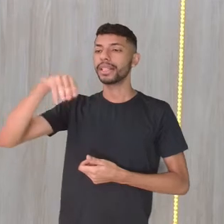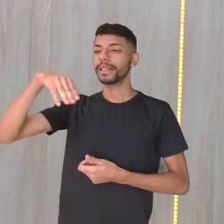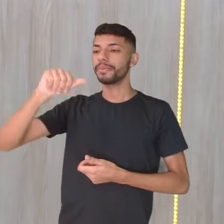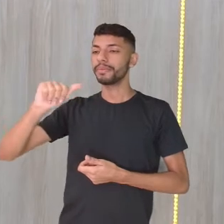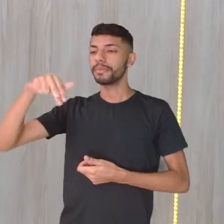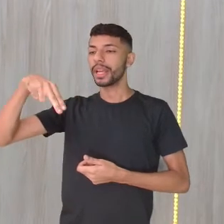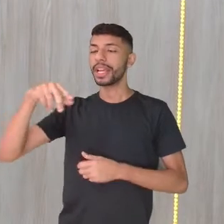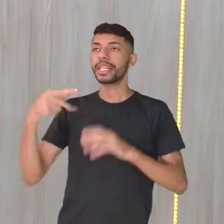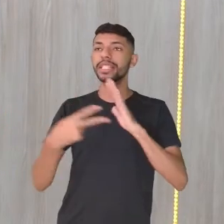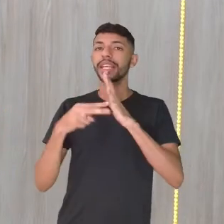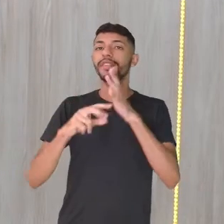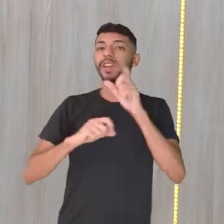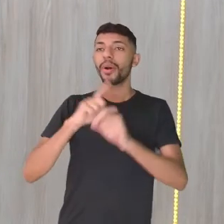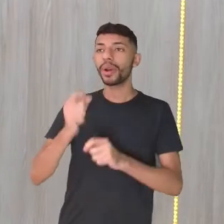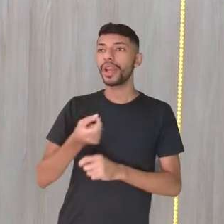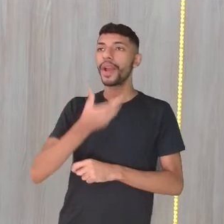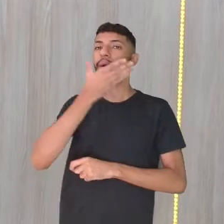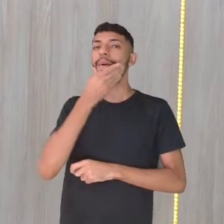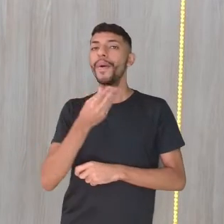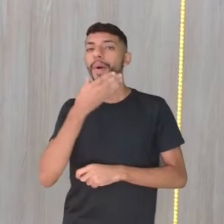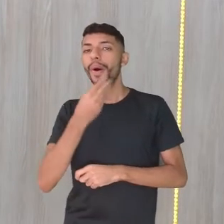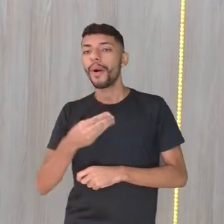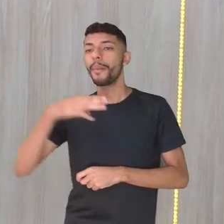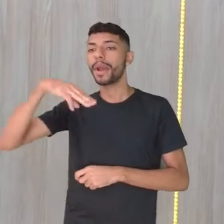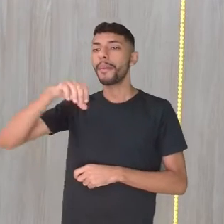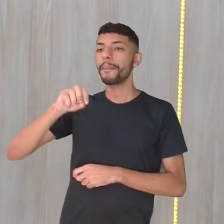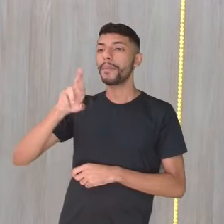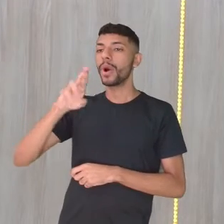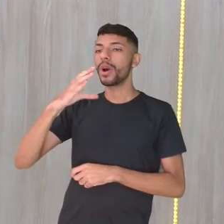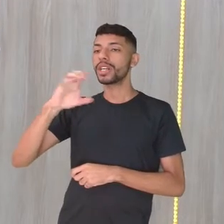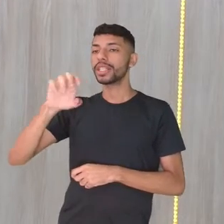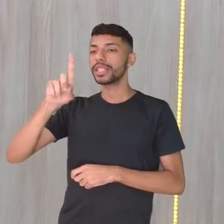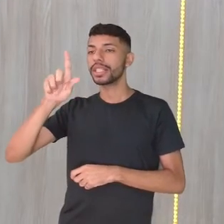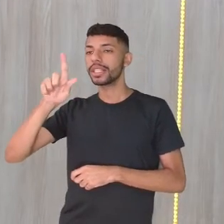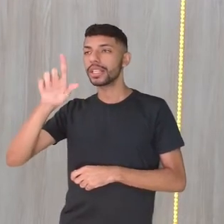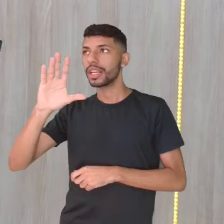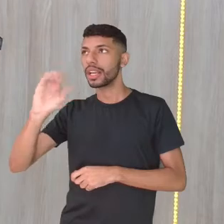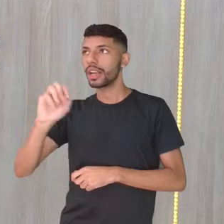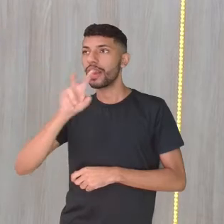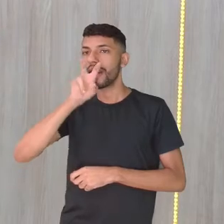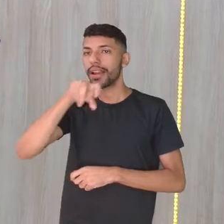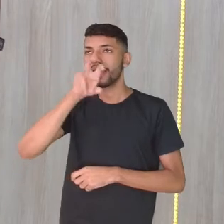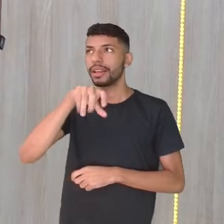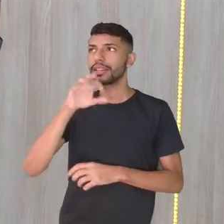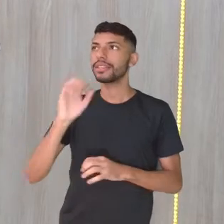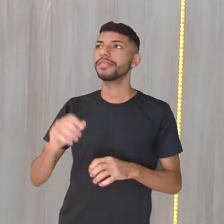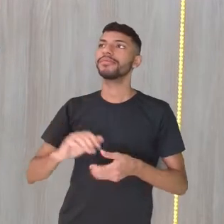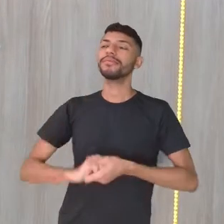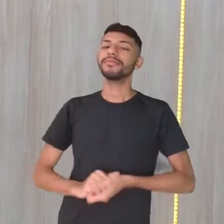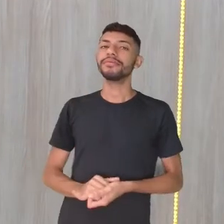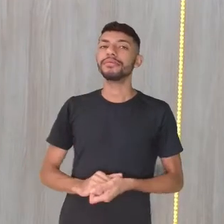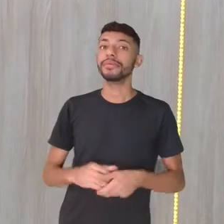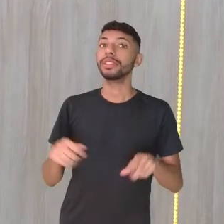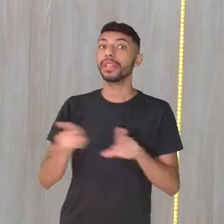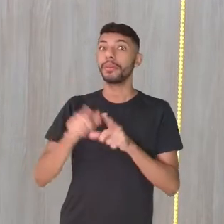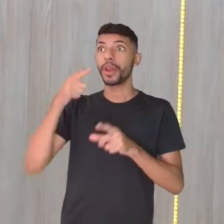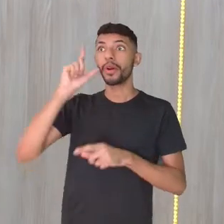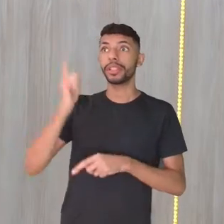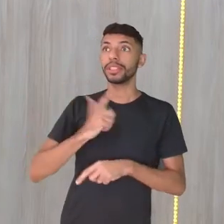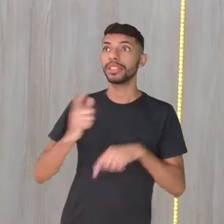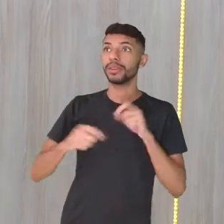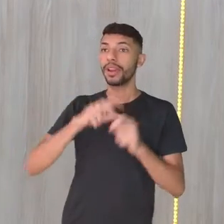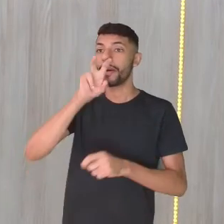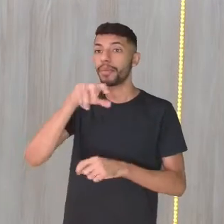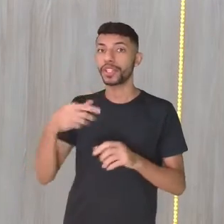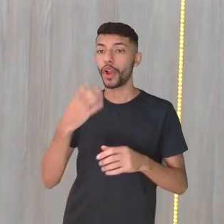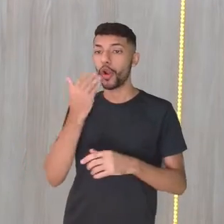man é homem, bat é morcego. Inclusive, tinha um morcego ontem comendo umas bananas lá da minha fruteira, lá de casa, comendo duas bananas e um